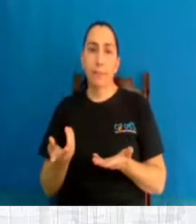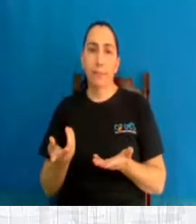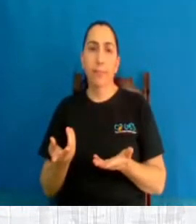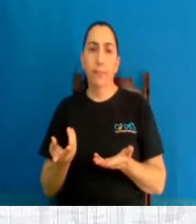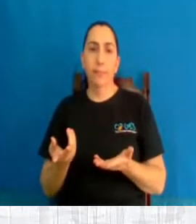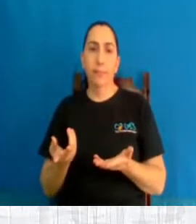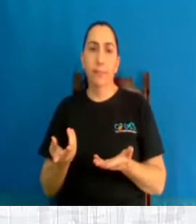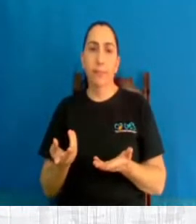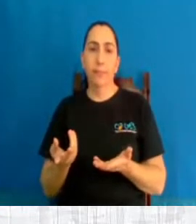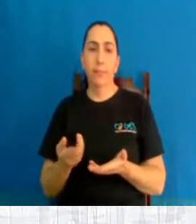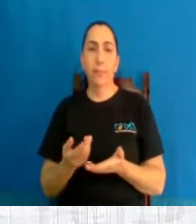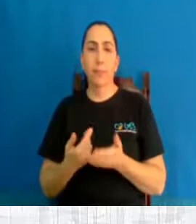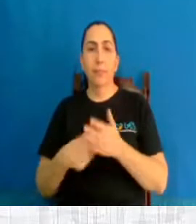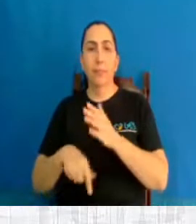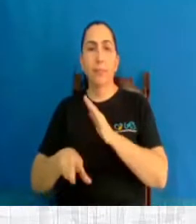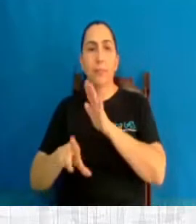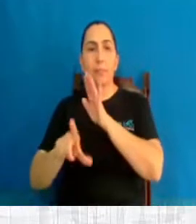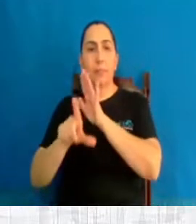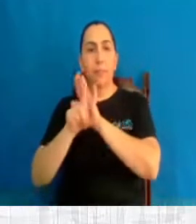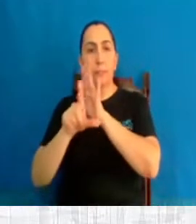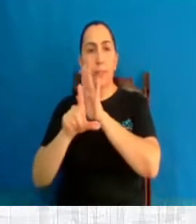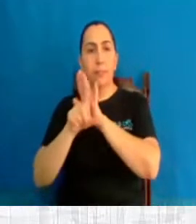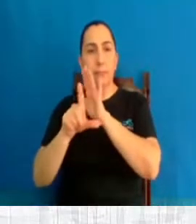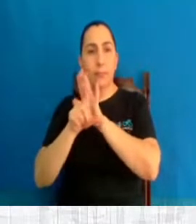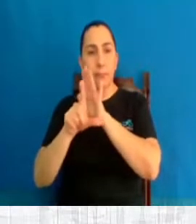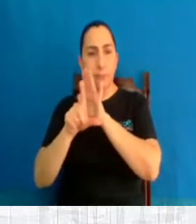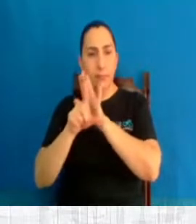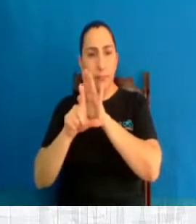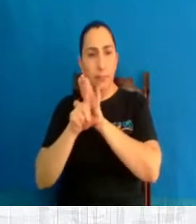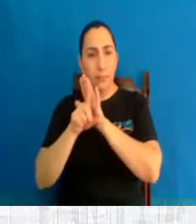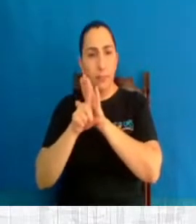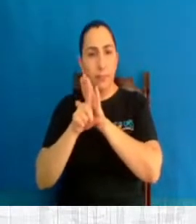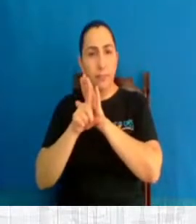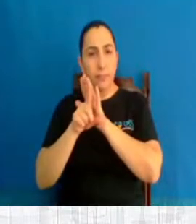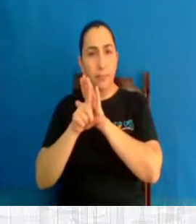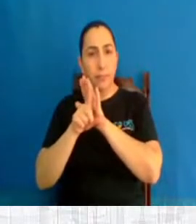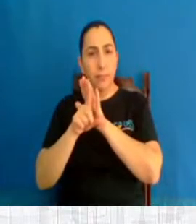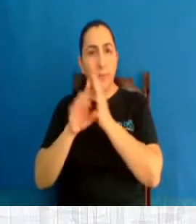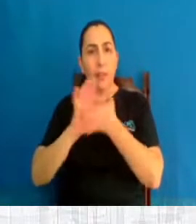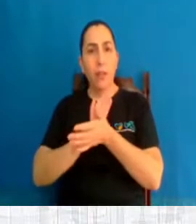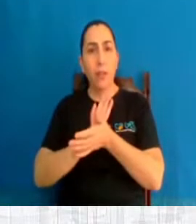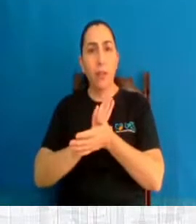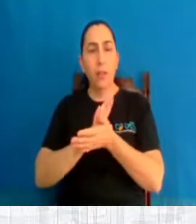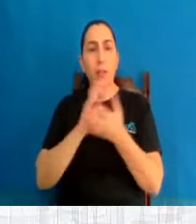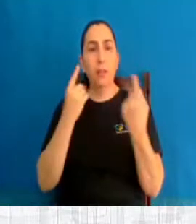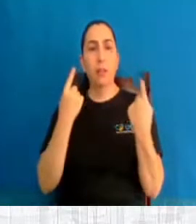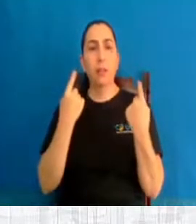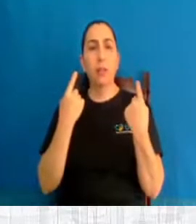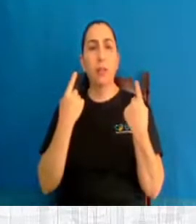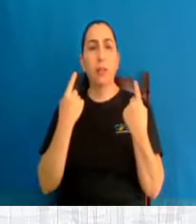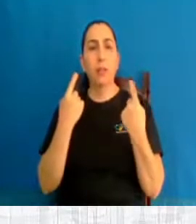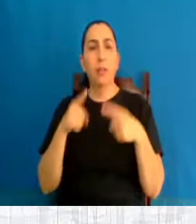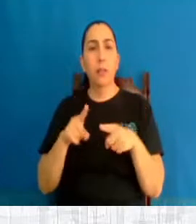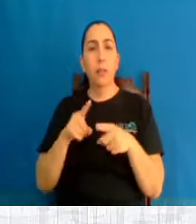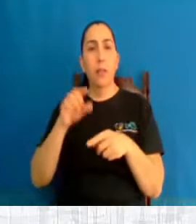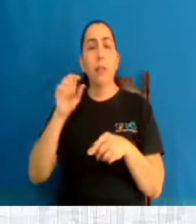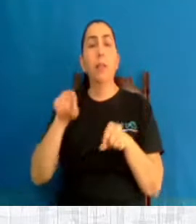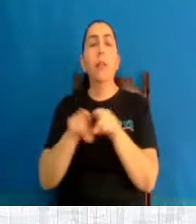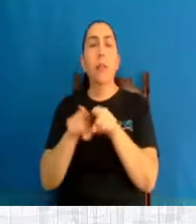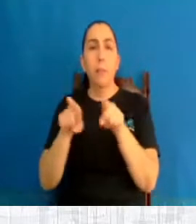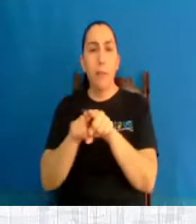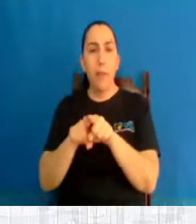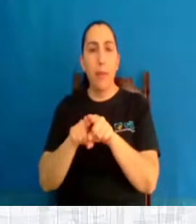STF legislar que não podia, é ativismo judicial, criou a excludente de punibilidade do caso de anencefalia.